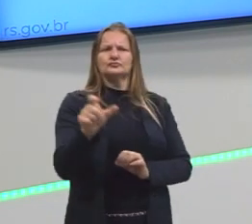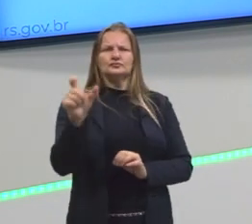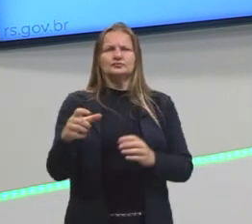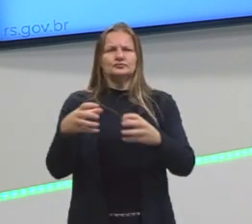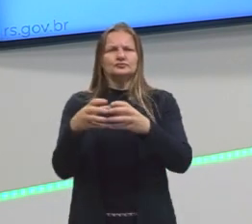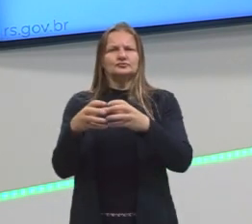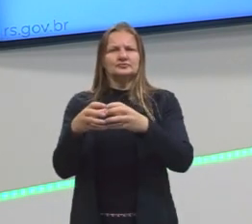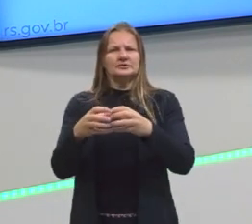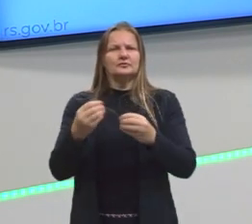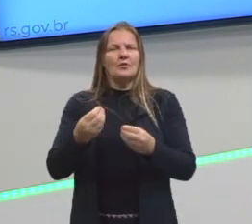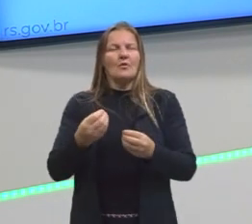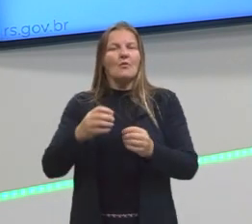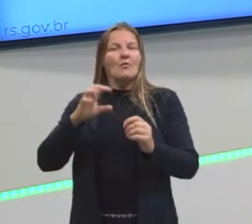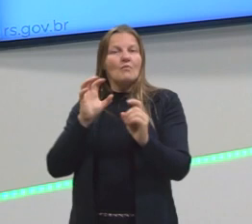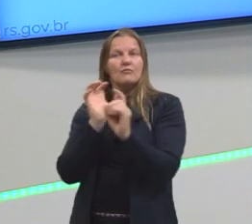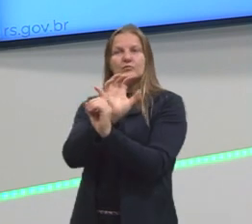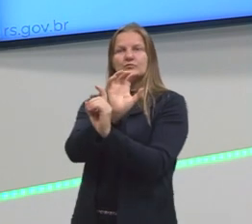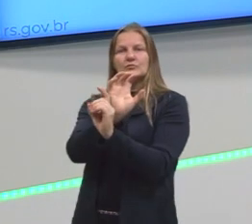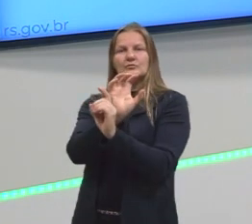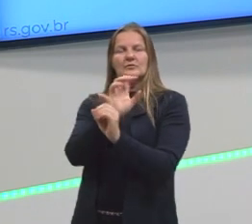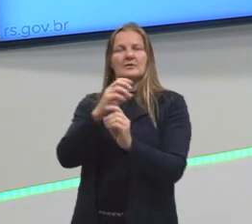combater a cultura que está aí.